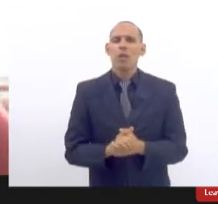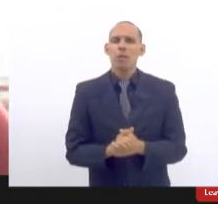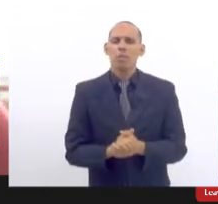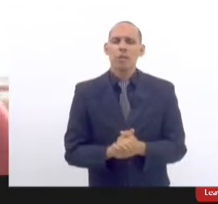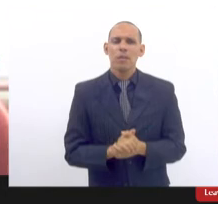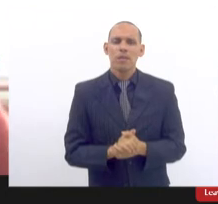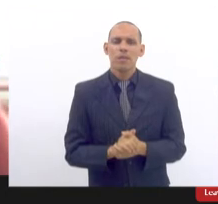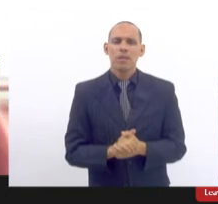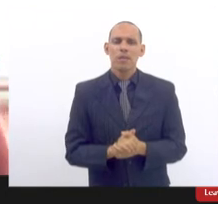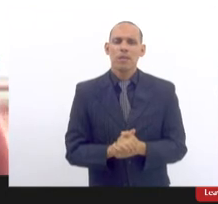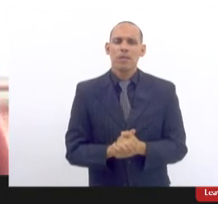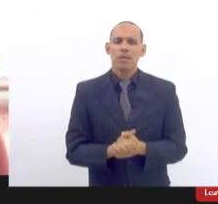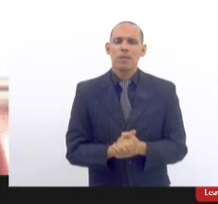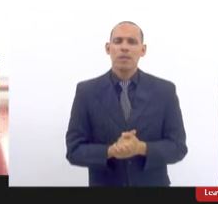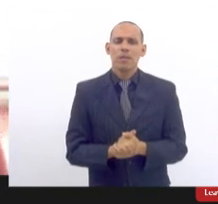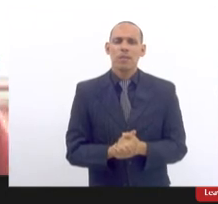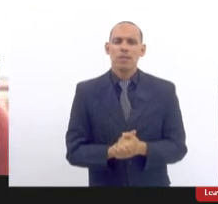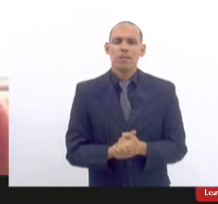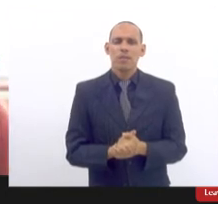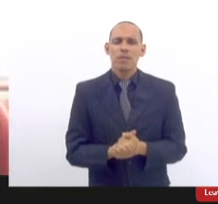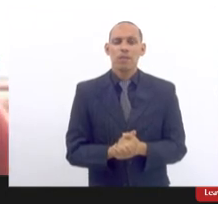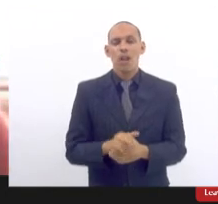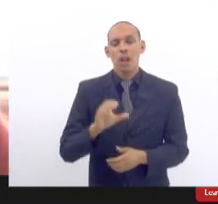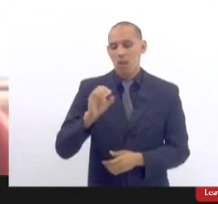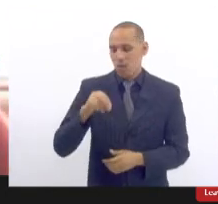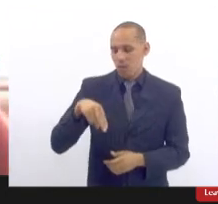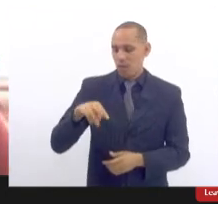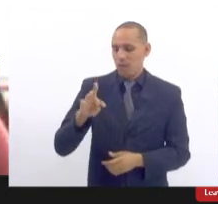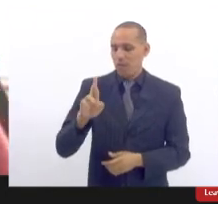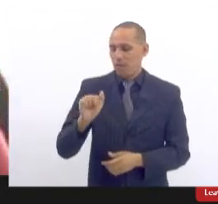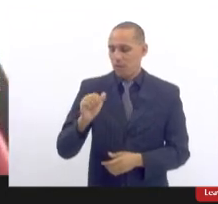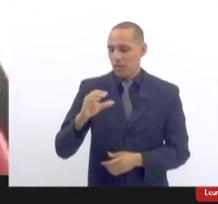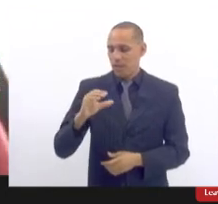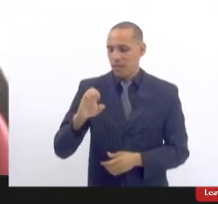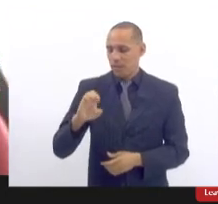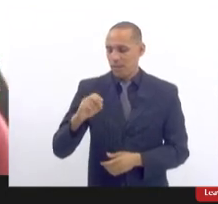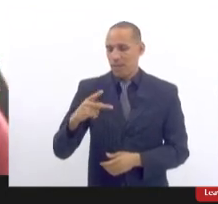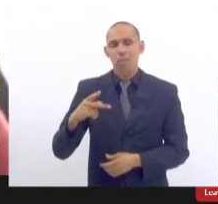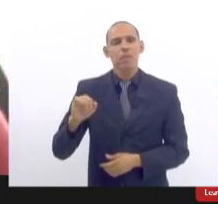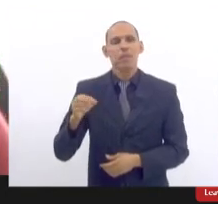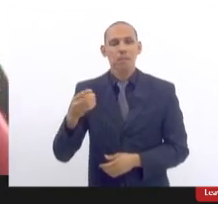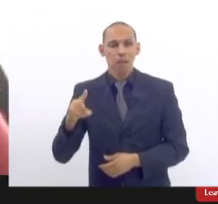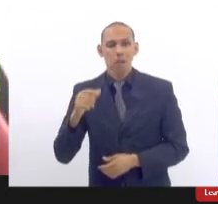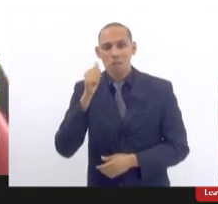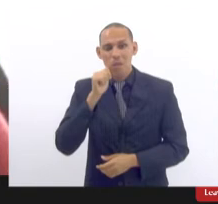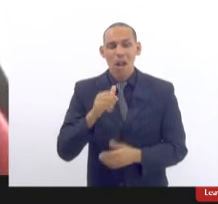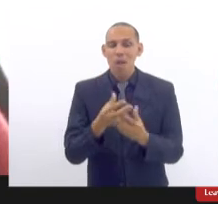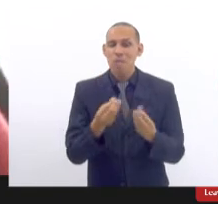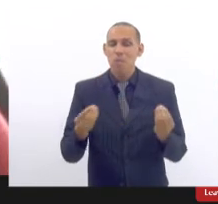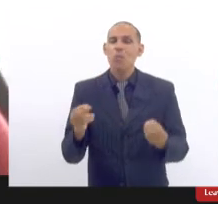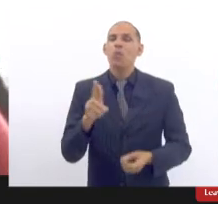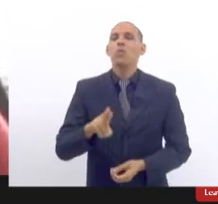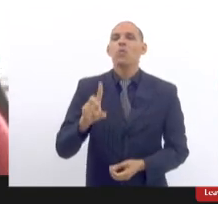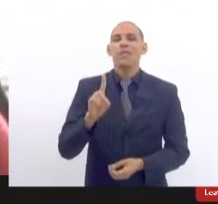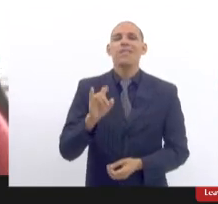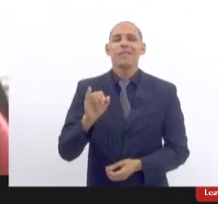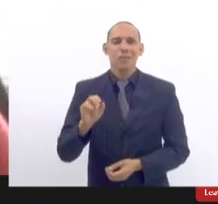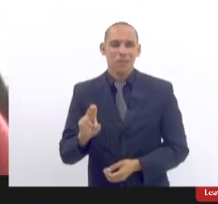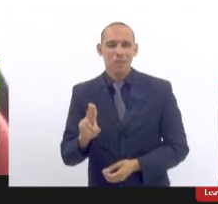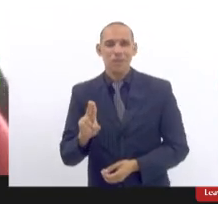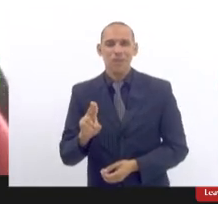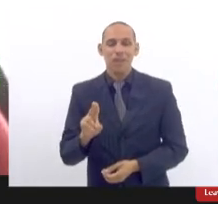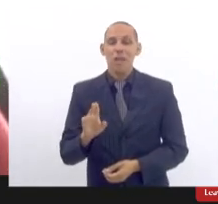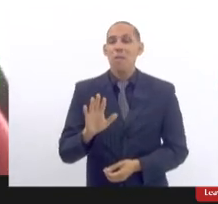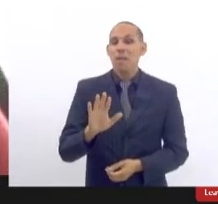para contracepção então muitas mulheres implantaram esse dispositivo e